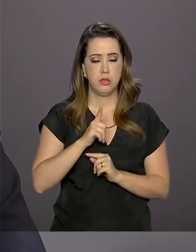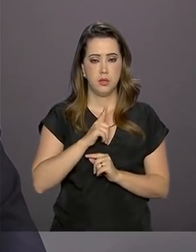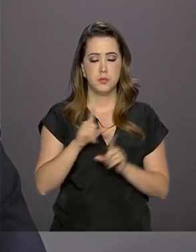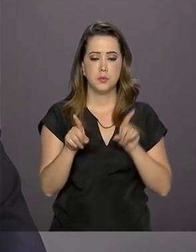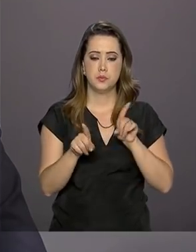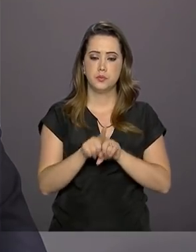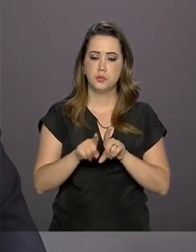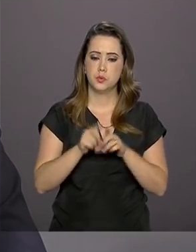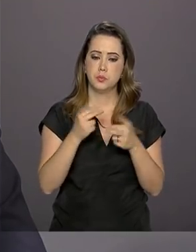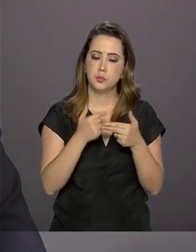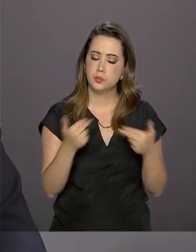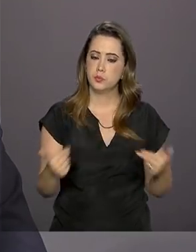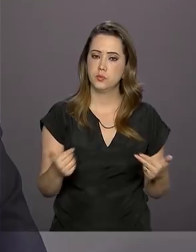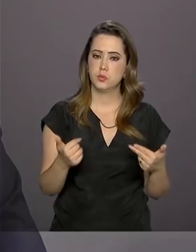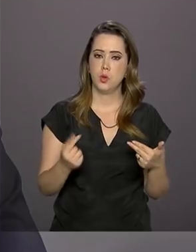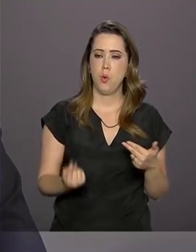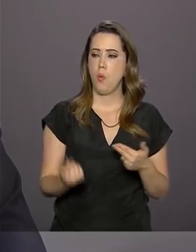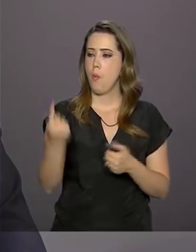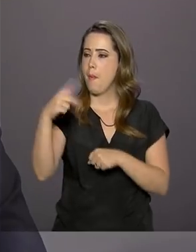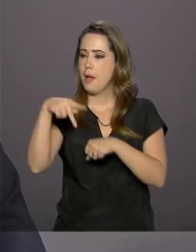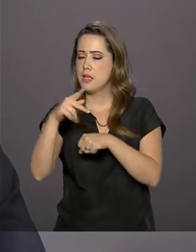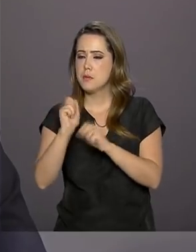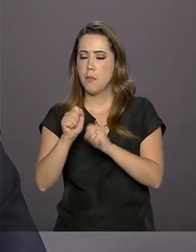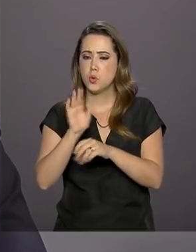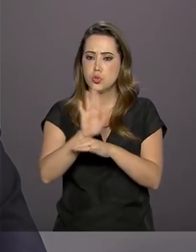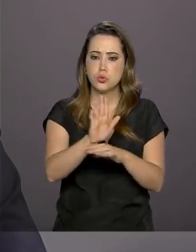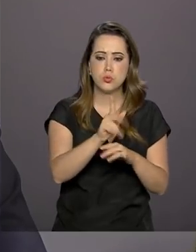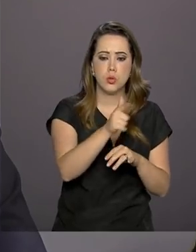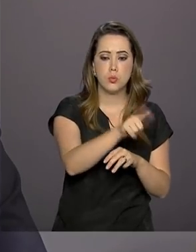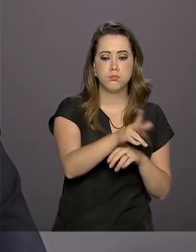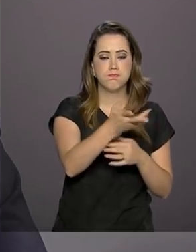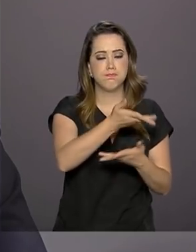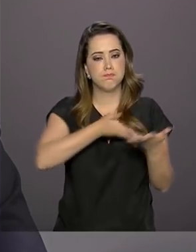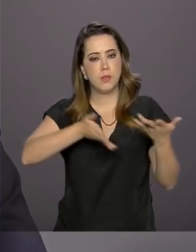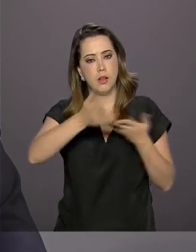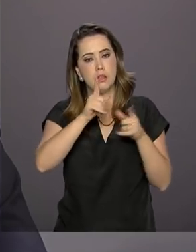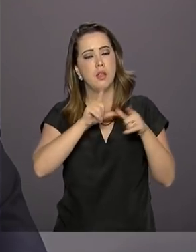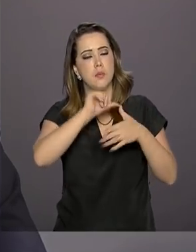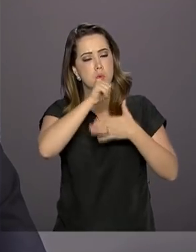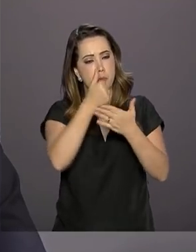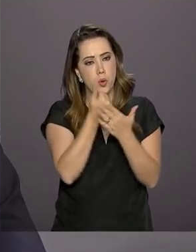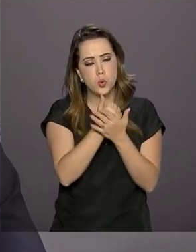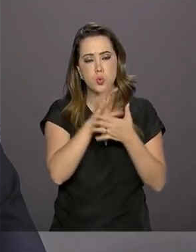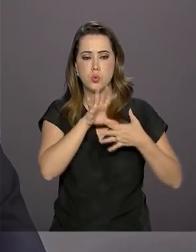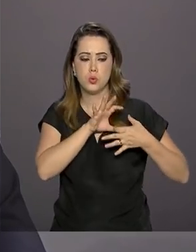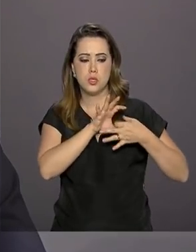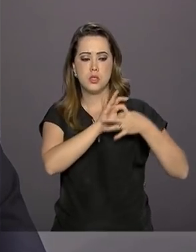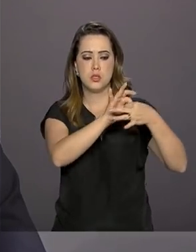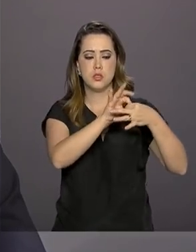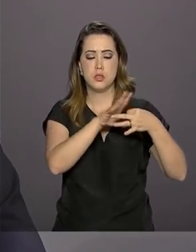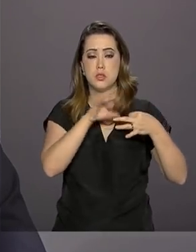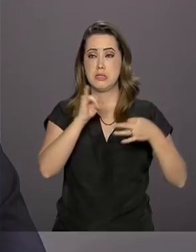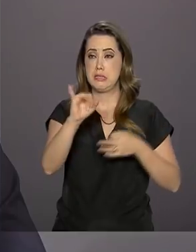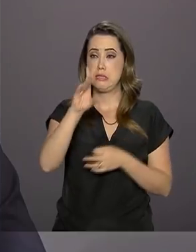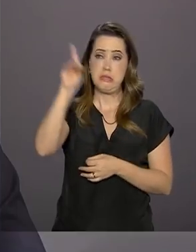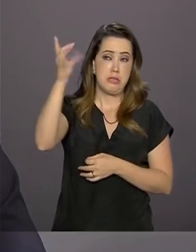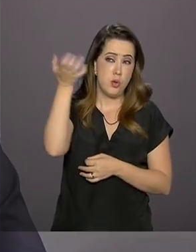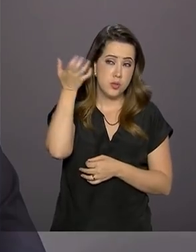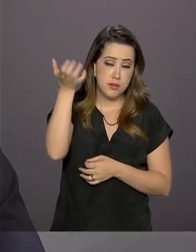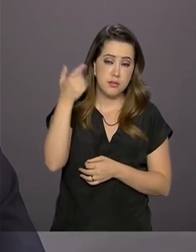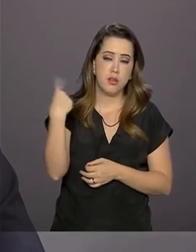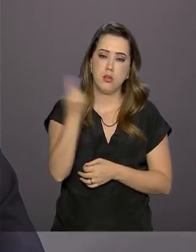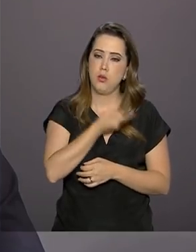Temos coisas que um país pode muito ajudar o outro. Temos o Mercosul pela frente. Se Deus quiser, nas próximas semanas,